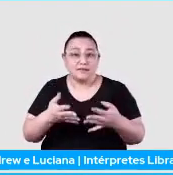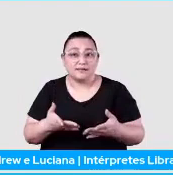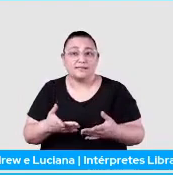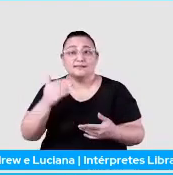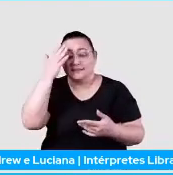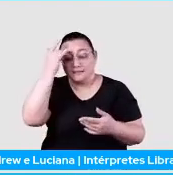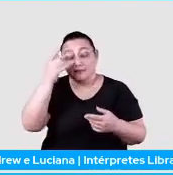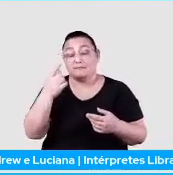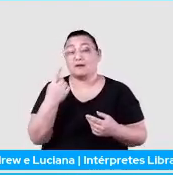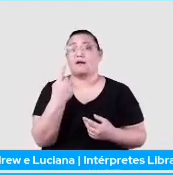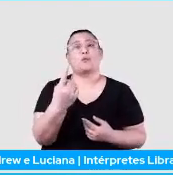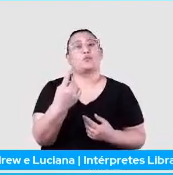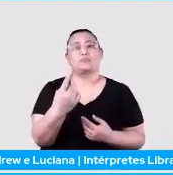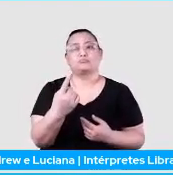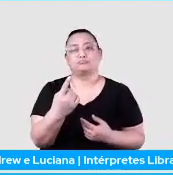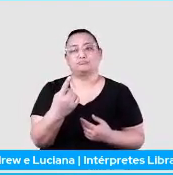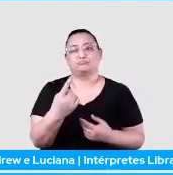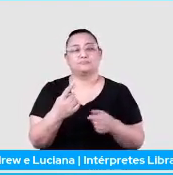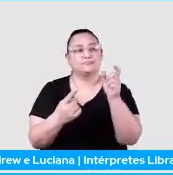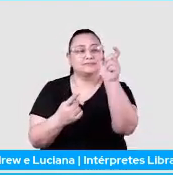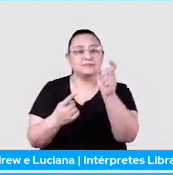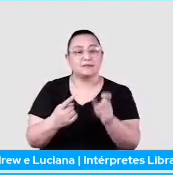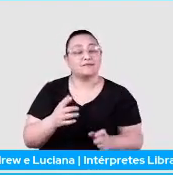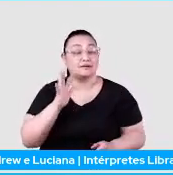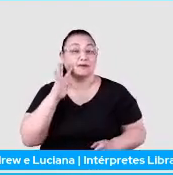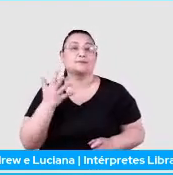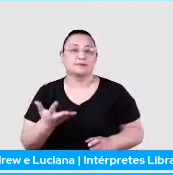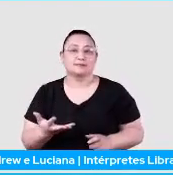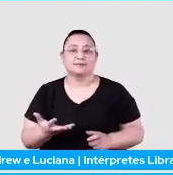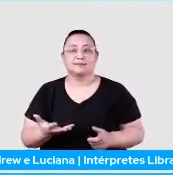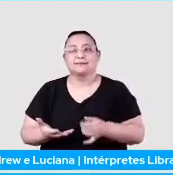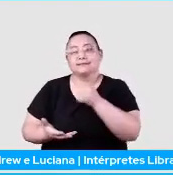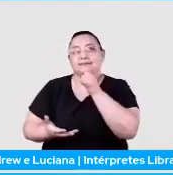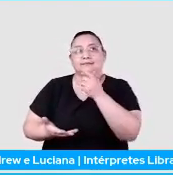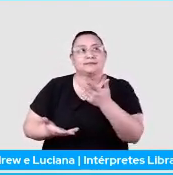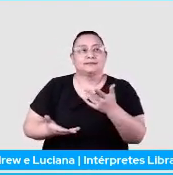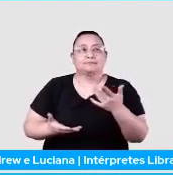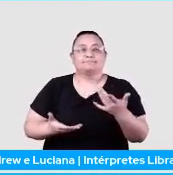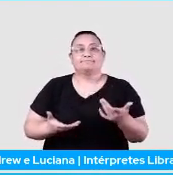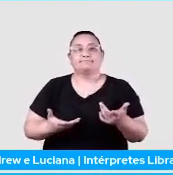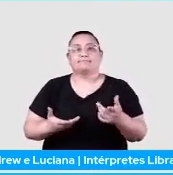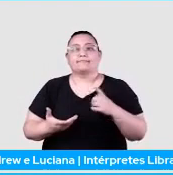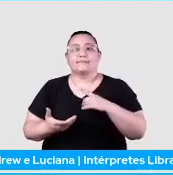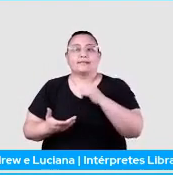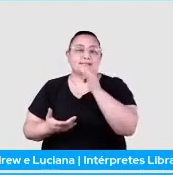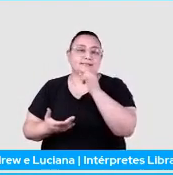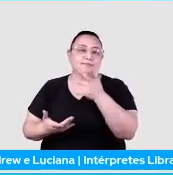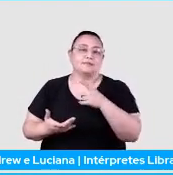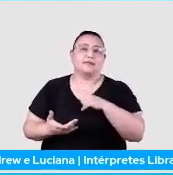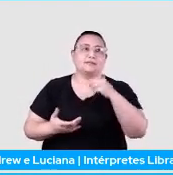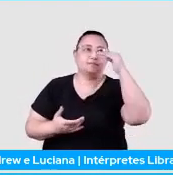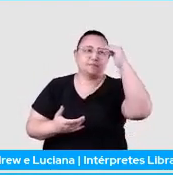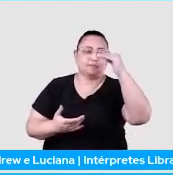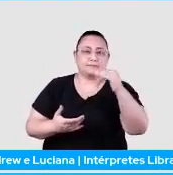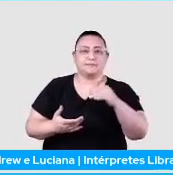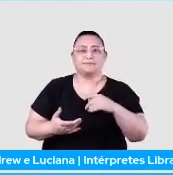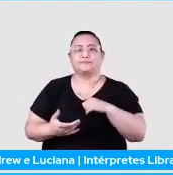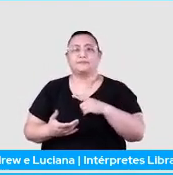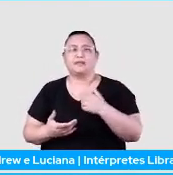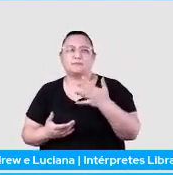marcar um nas palavras que acontecem, né? Por exemplo, sei lá, você tem esses tweets, a gente sabe que tweets tem até o quê?